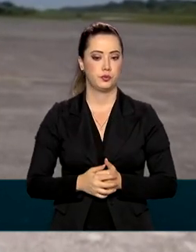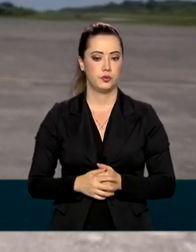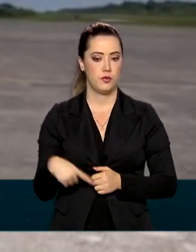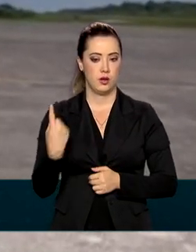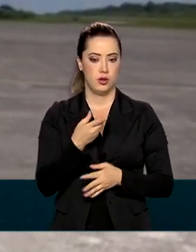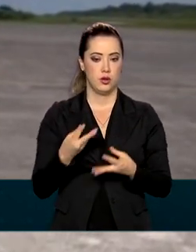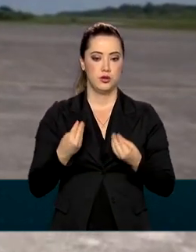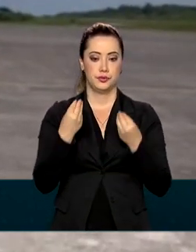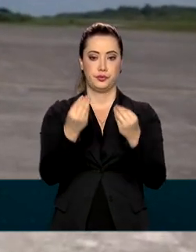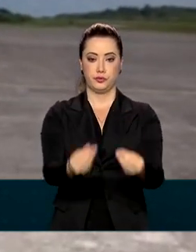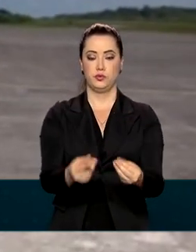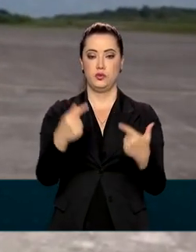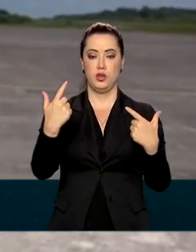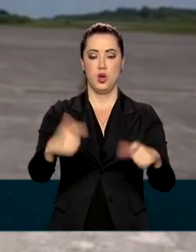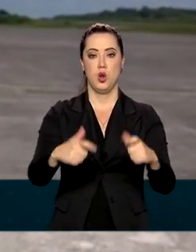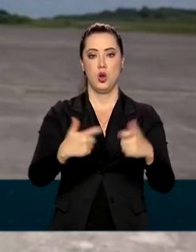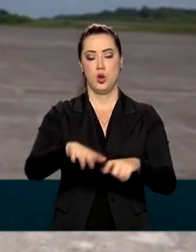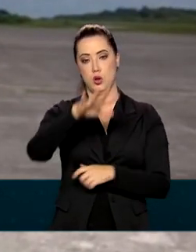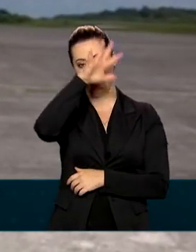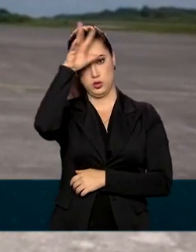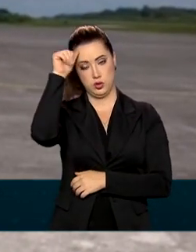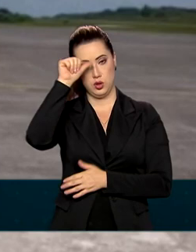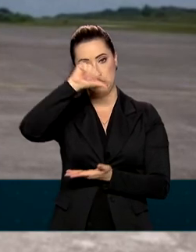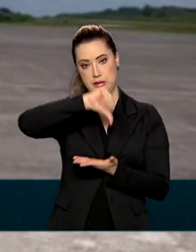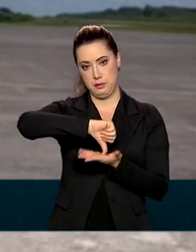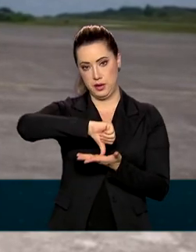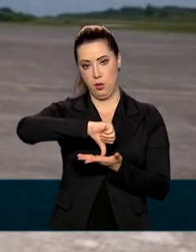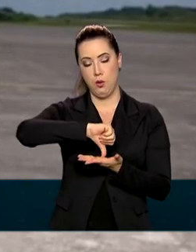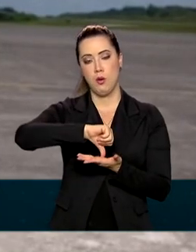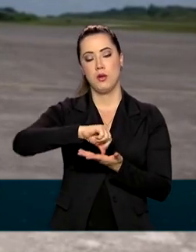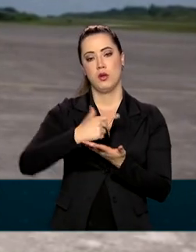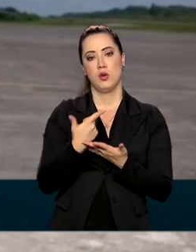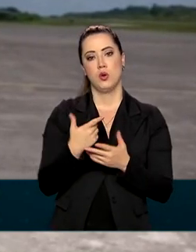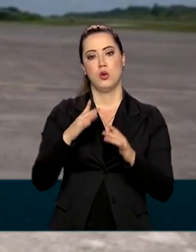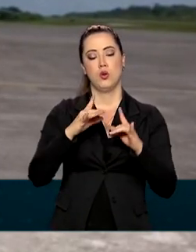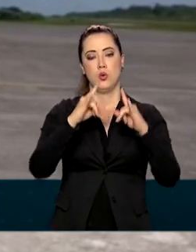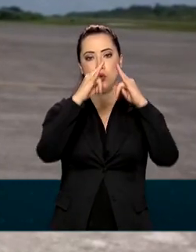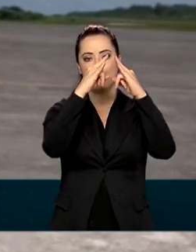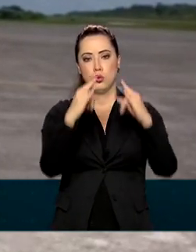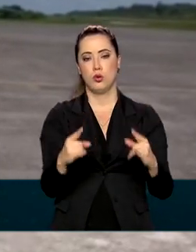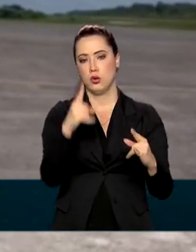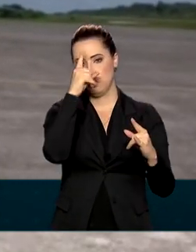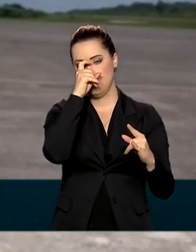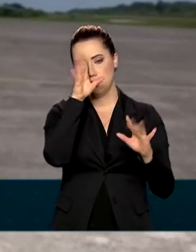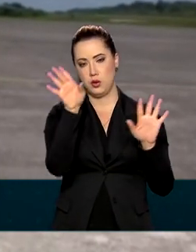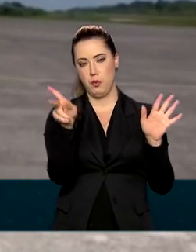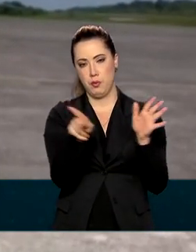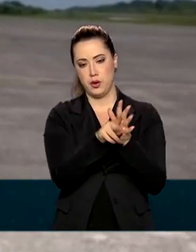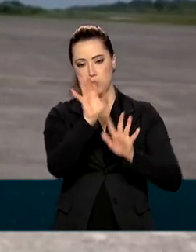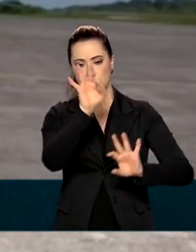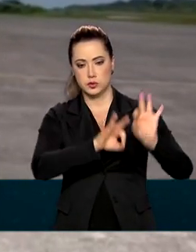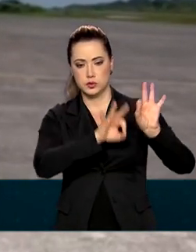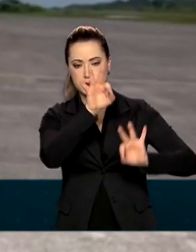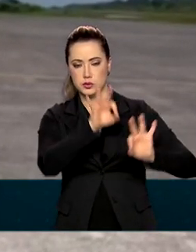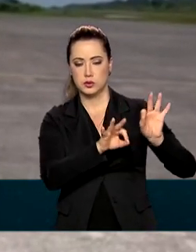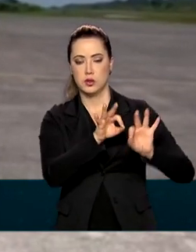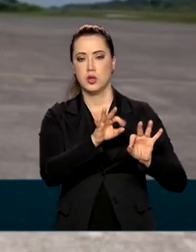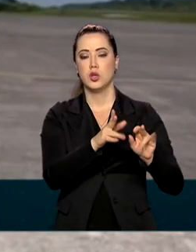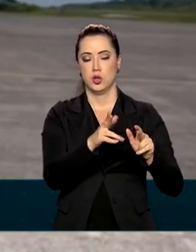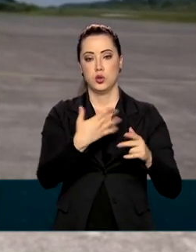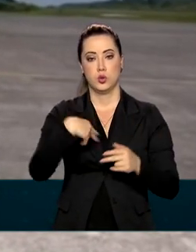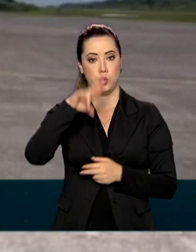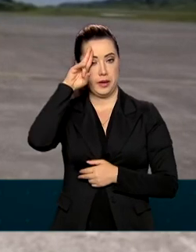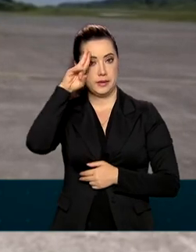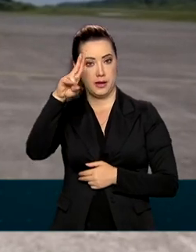amazônica, especificamente para a cidade de Manaus, o Hospital de Campanha do Exército e o Hospital de Campanha da Força Aérea Brasileira.